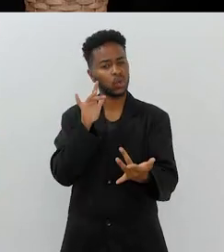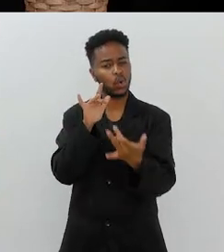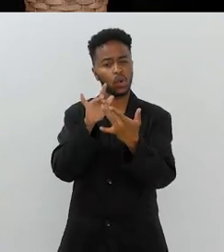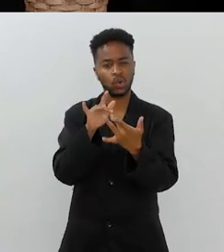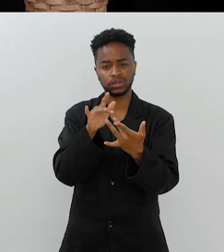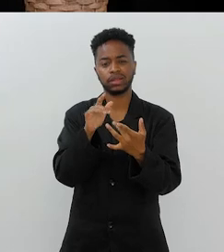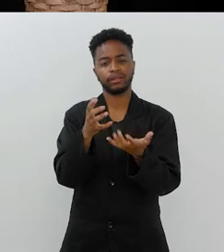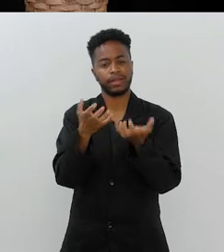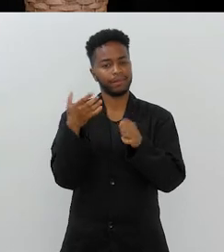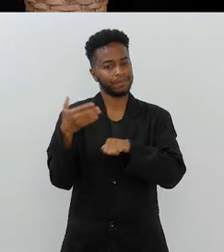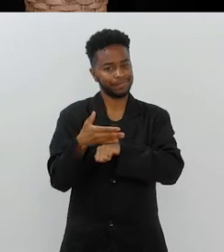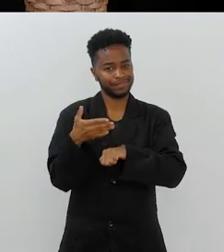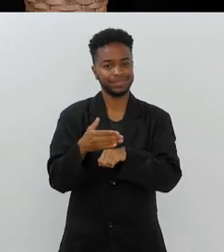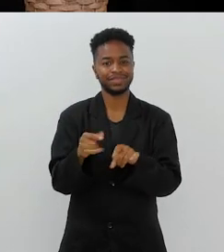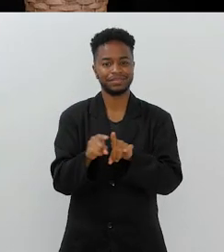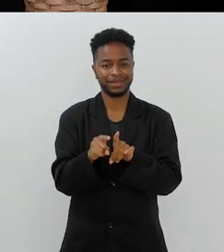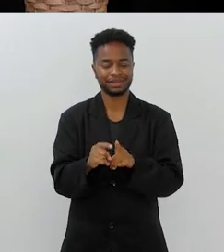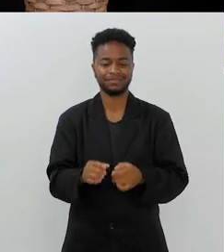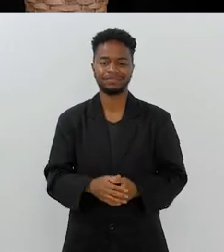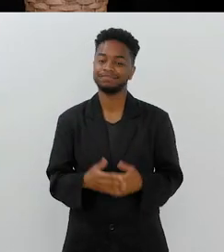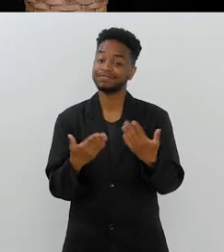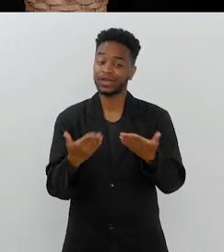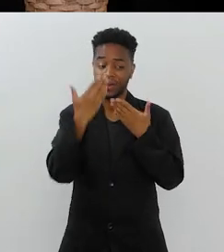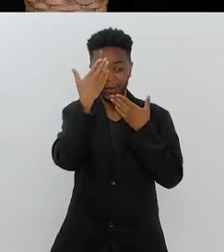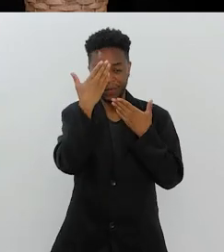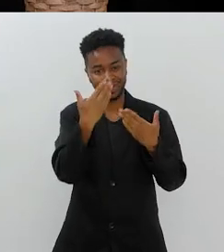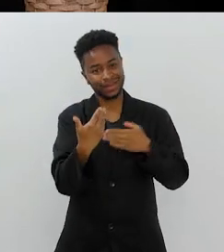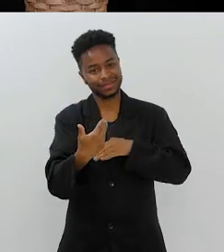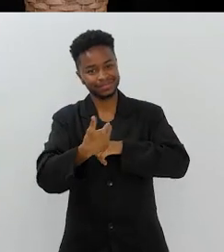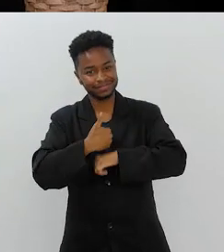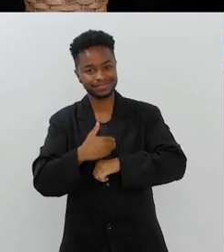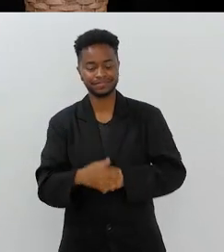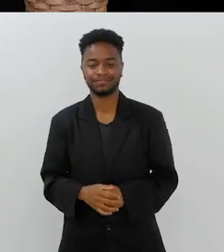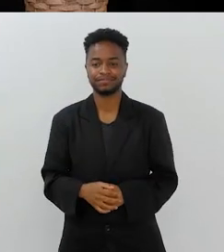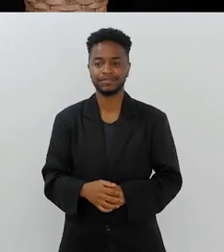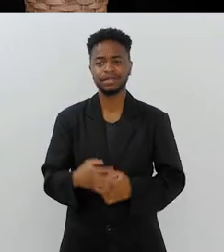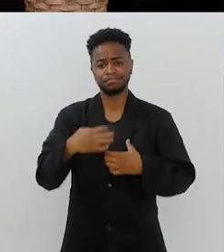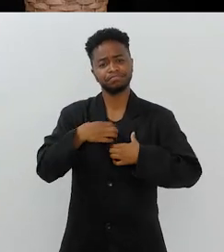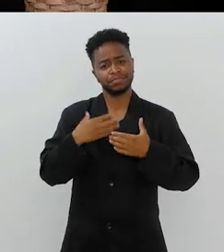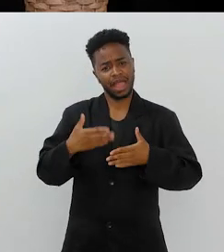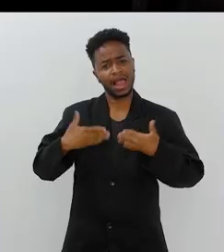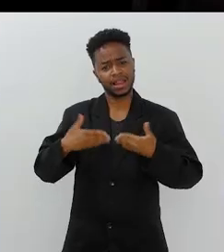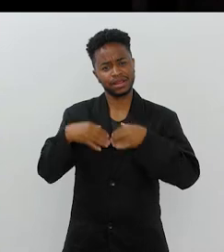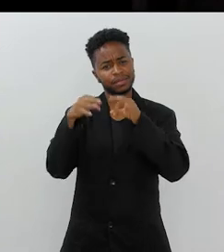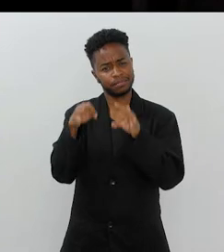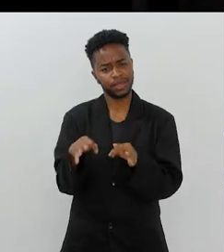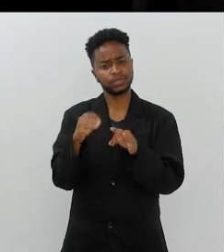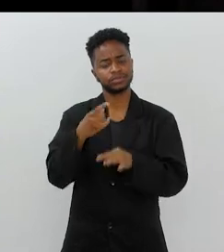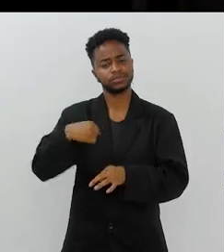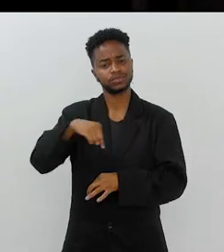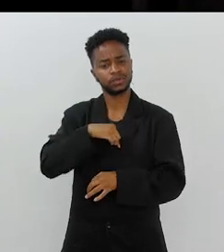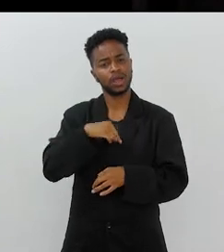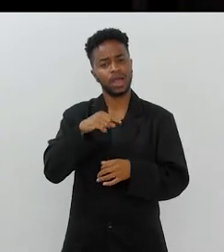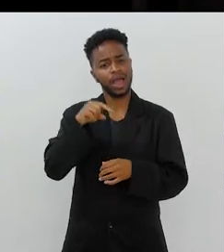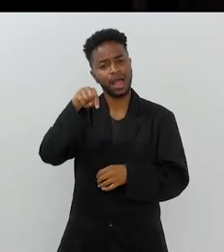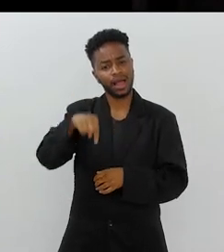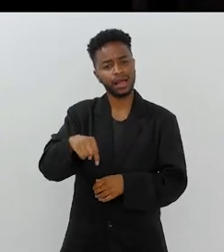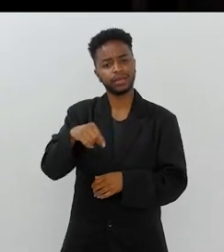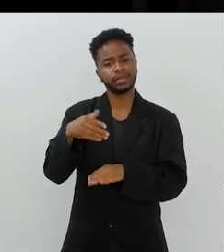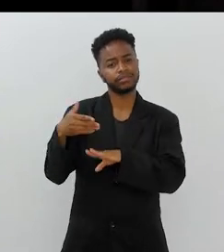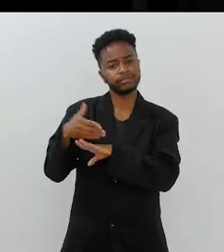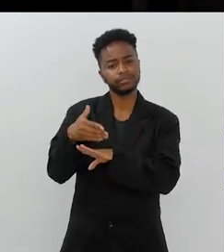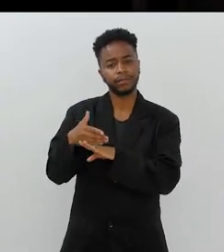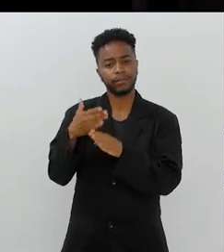vão estar entrando em contato com ela para participar. Tânia, muito obrigada. Para mim é com grande alegria, né, que a gente vem